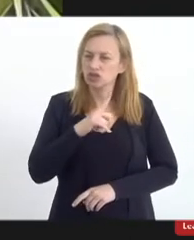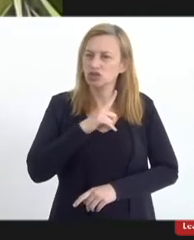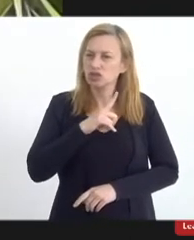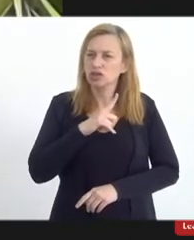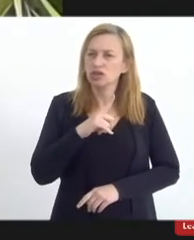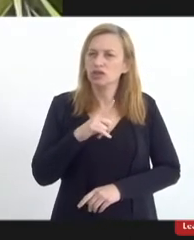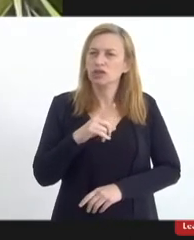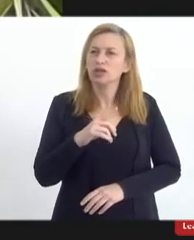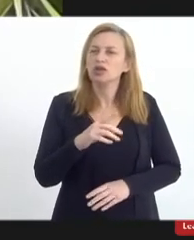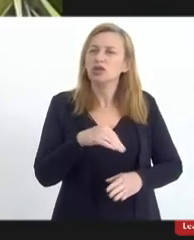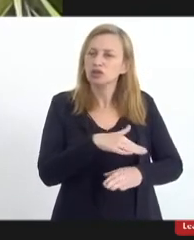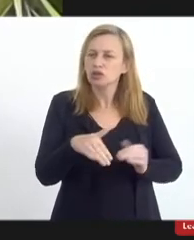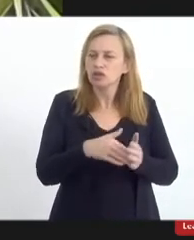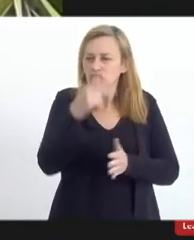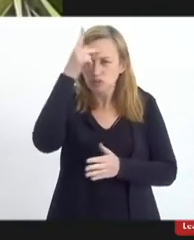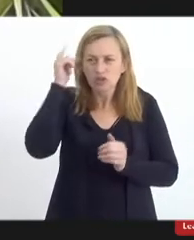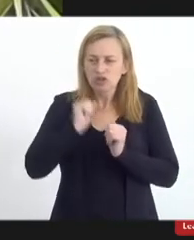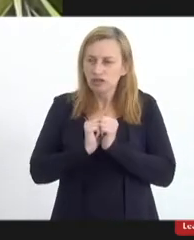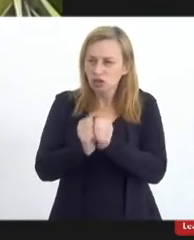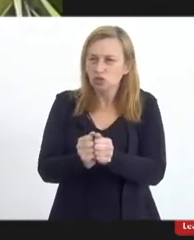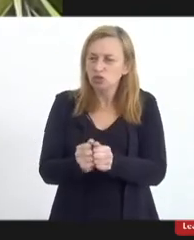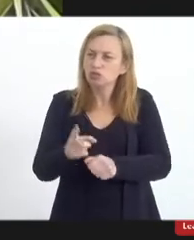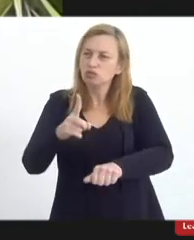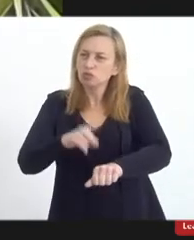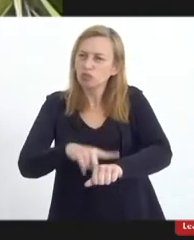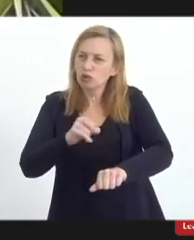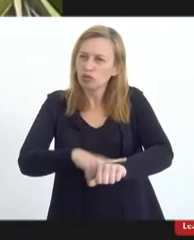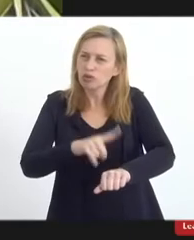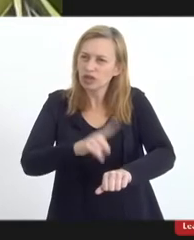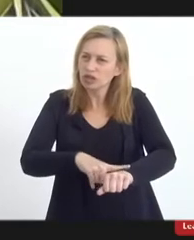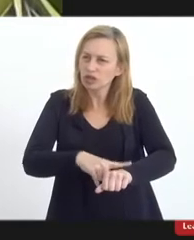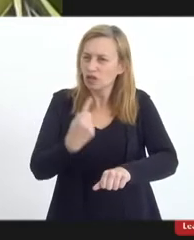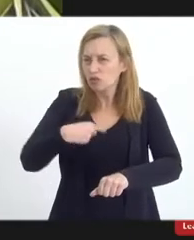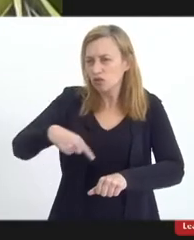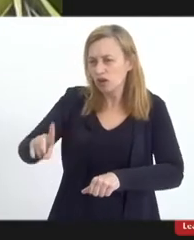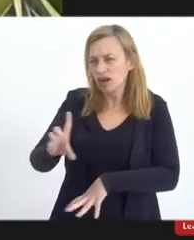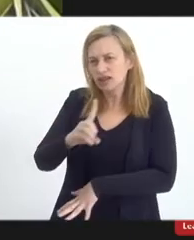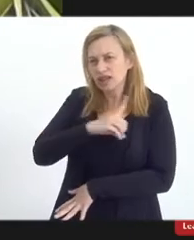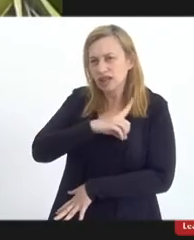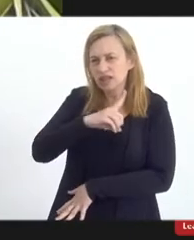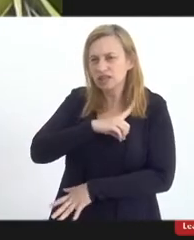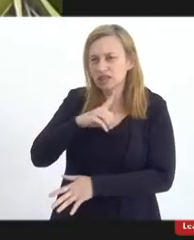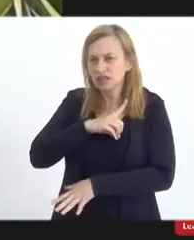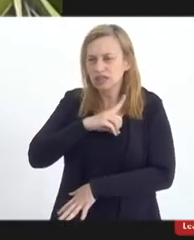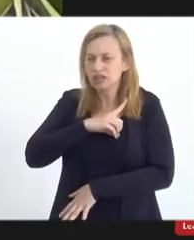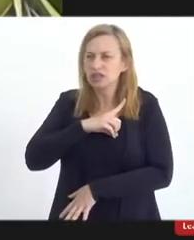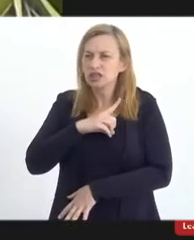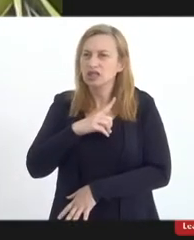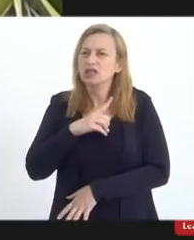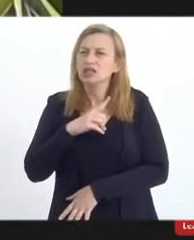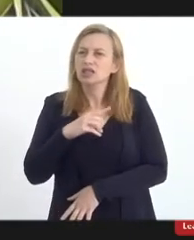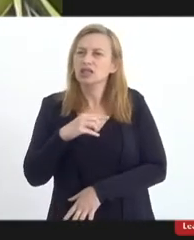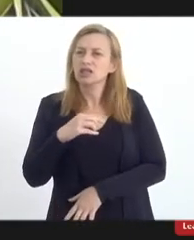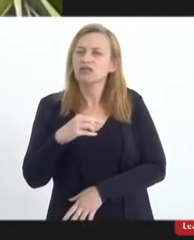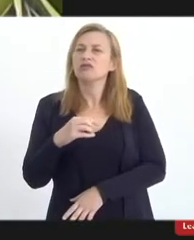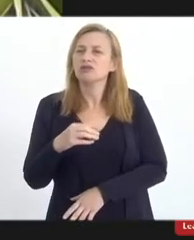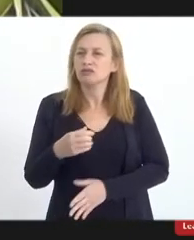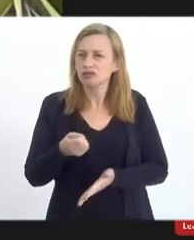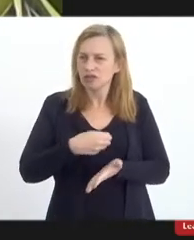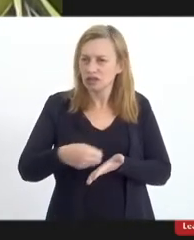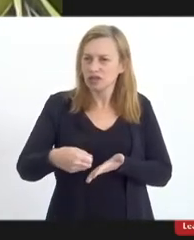testemunhas que estavam comigo, me acompanhando, e fui até a delegacia e registrei um registro de ocorrência